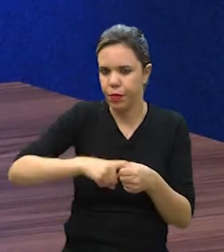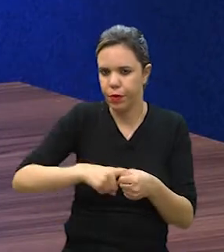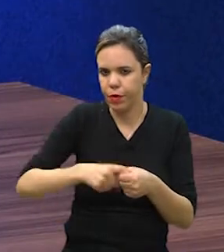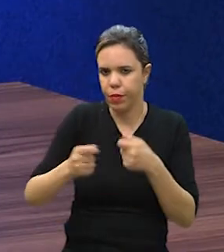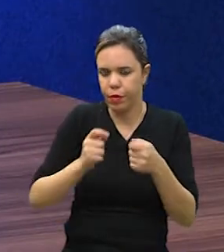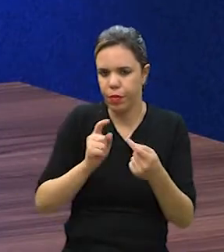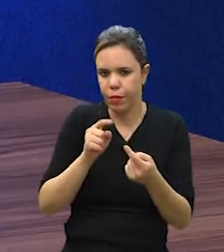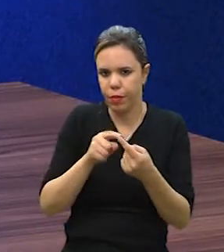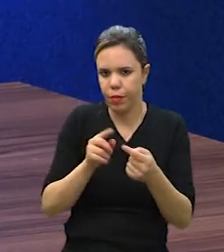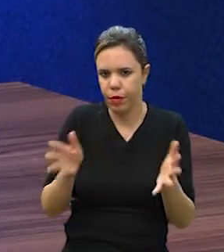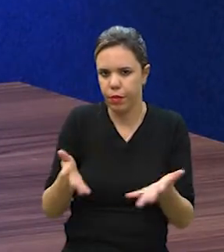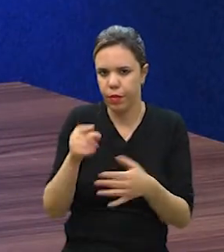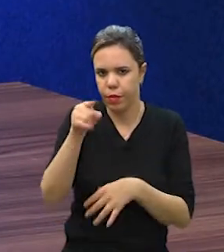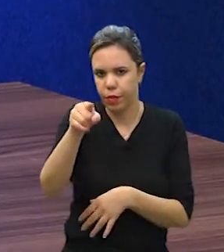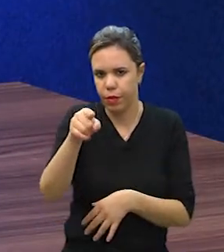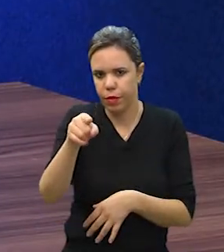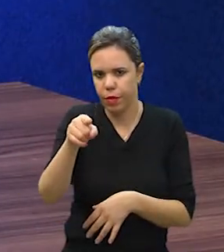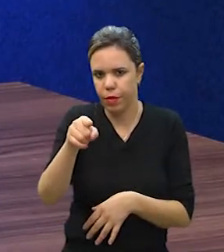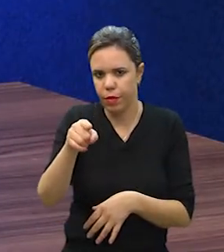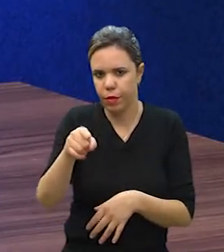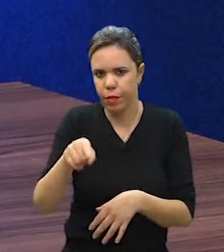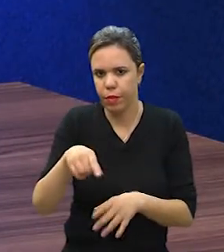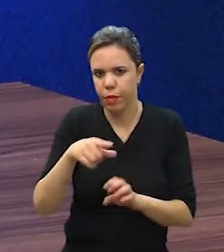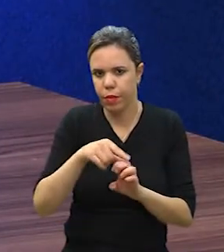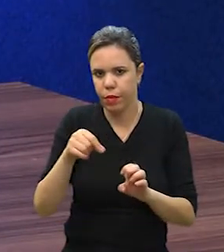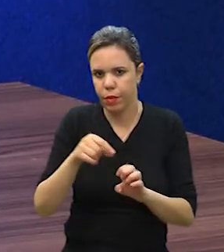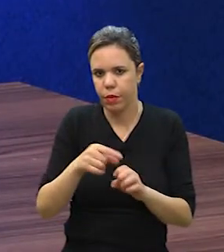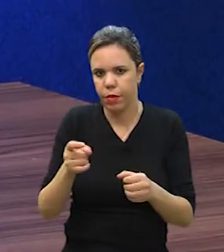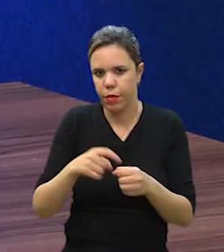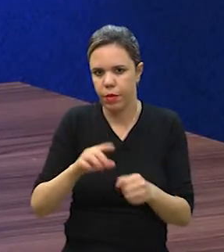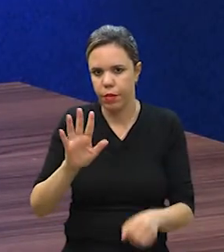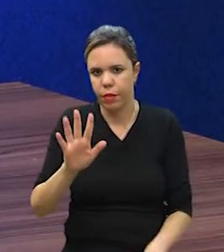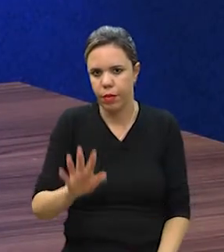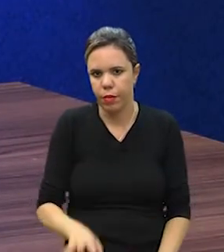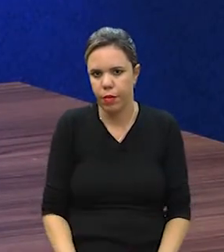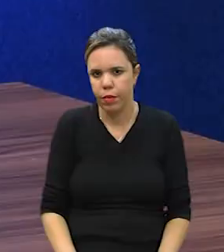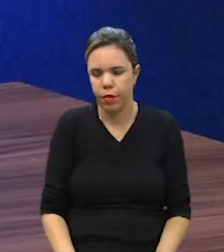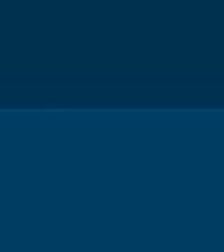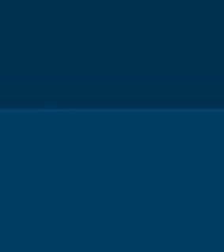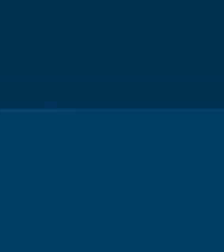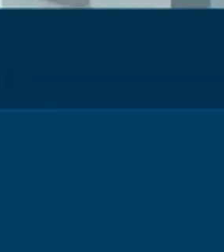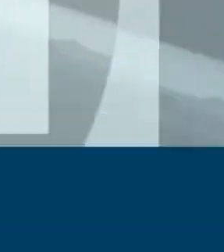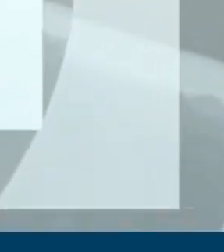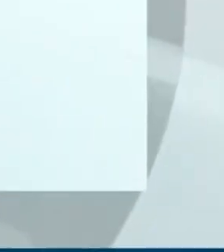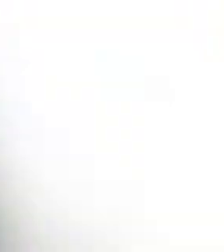porque a nossa intenção é inspirar você através do Ser Empreendedor. A gente volta já já.